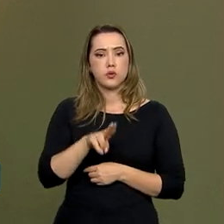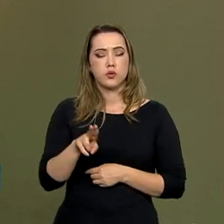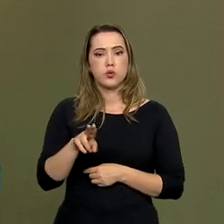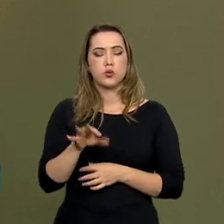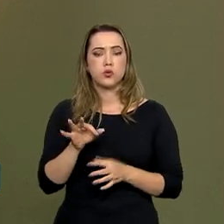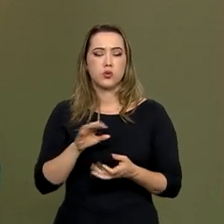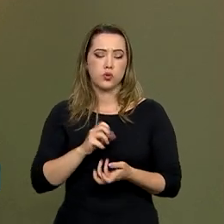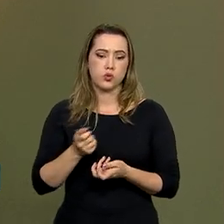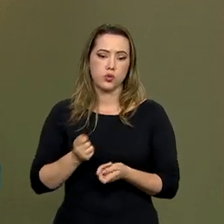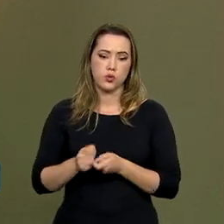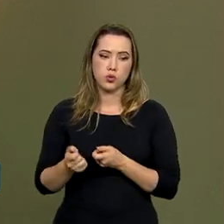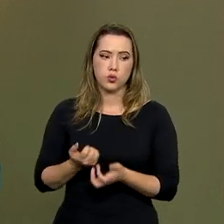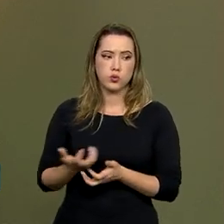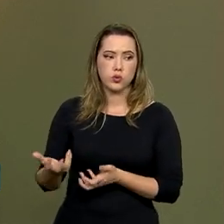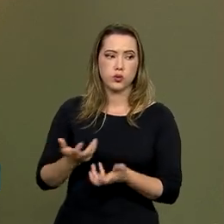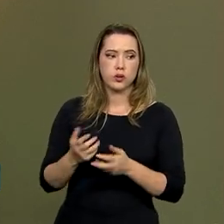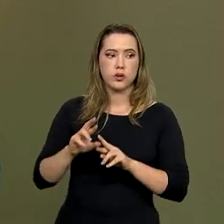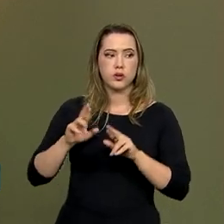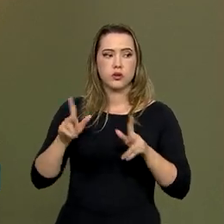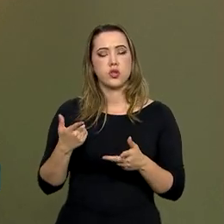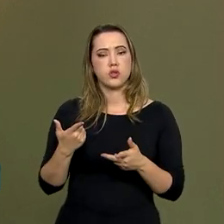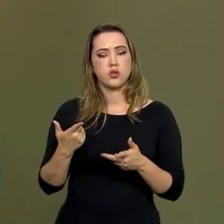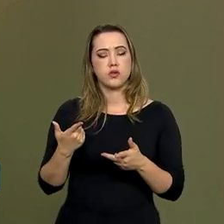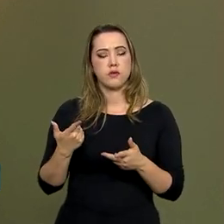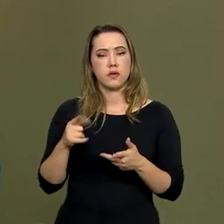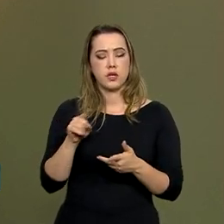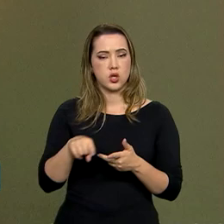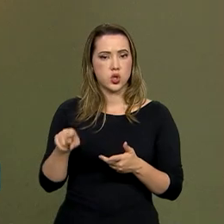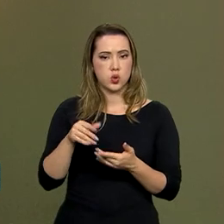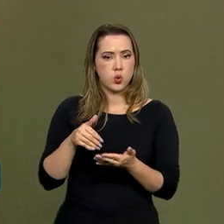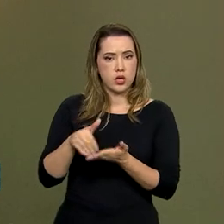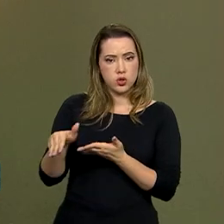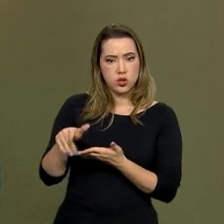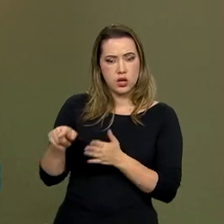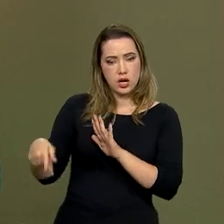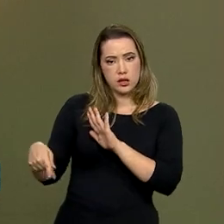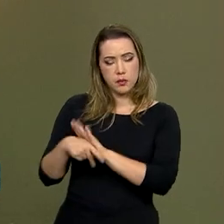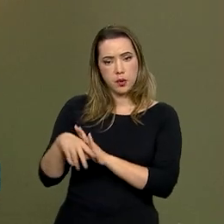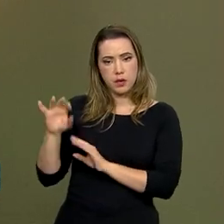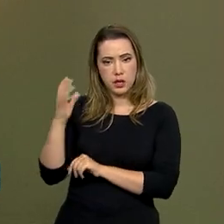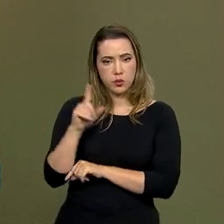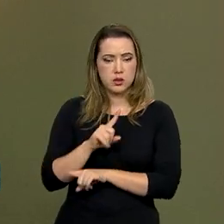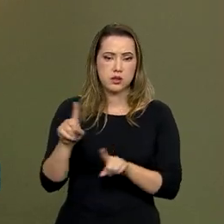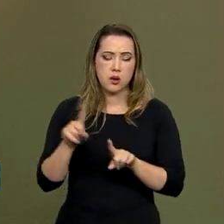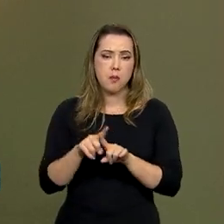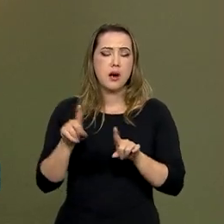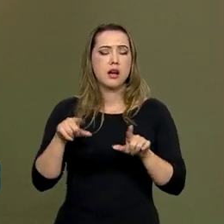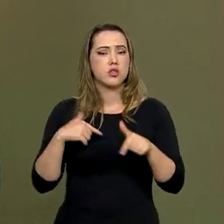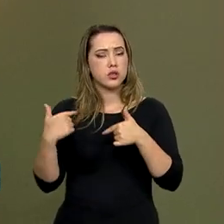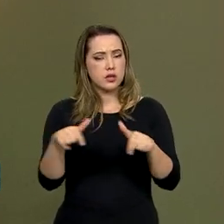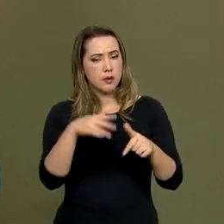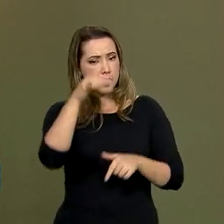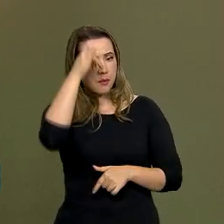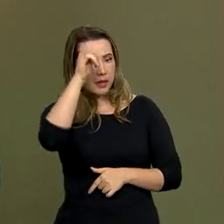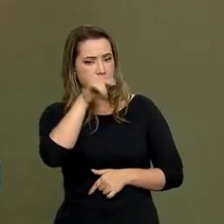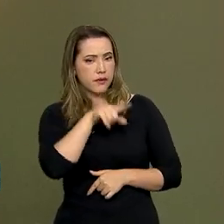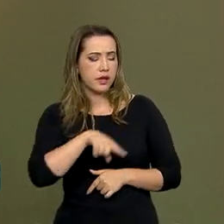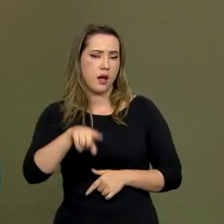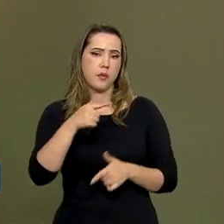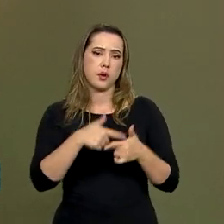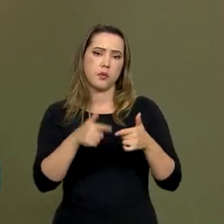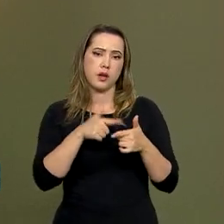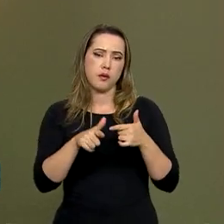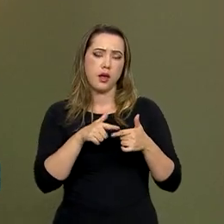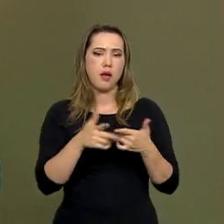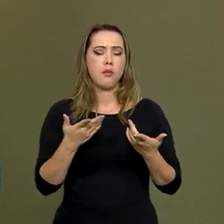Ou seja, não se trata de excluir esse elemento da própria natureza, mas de trabalhar preventivamente, de